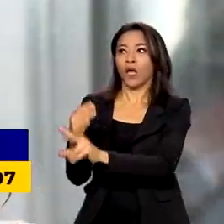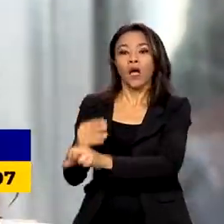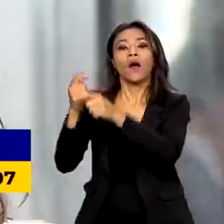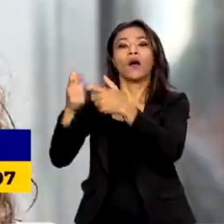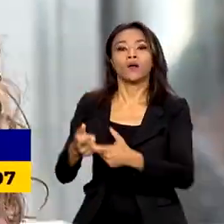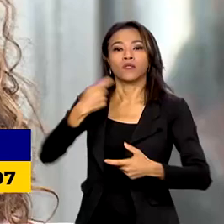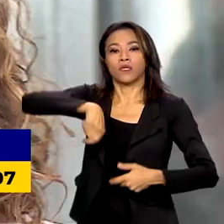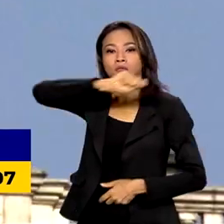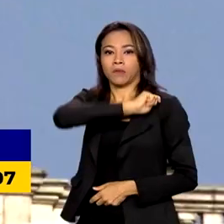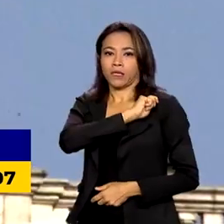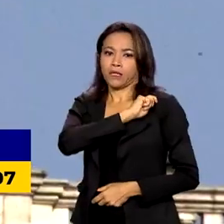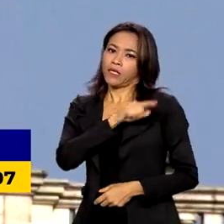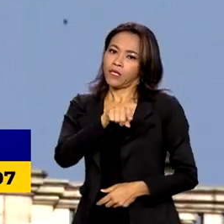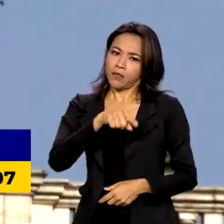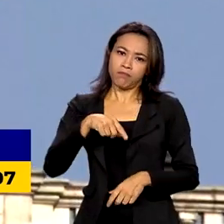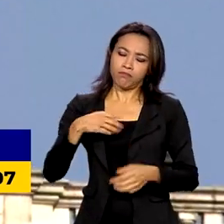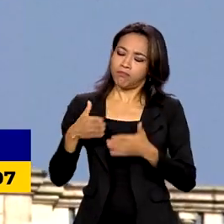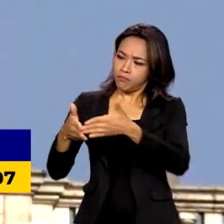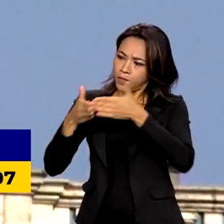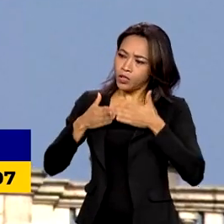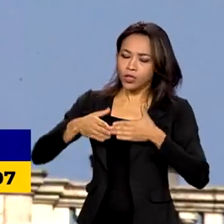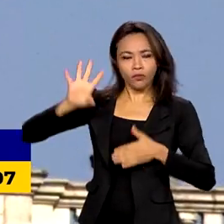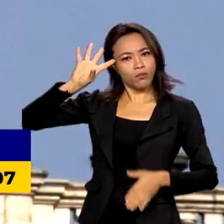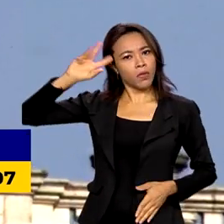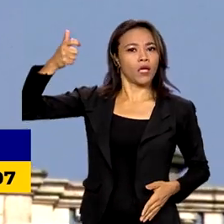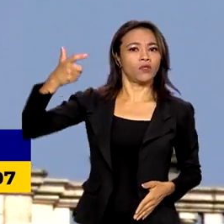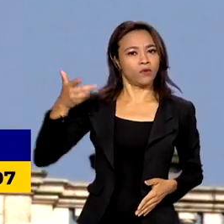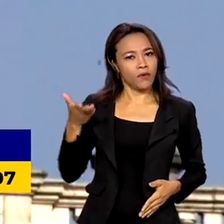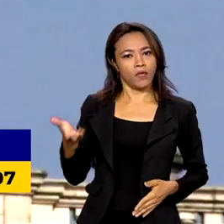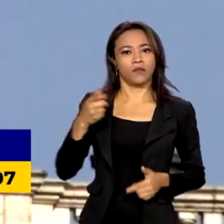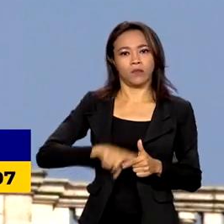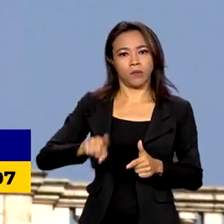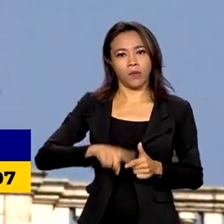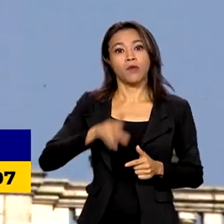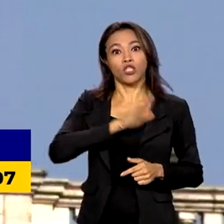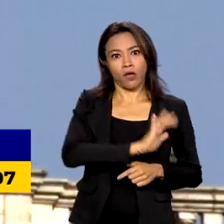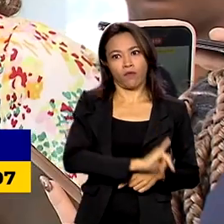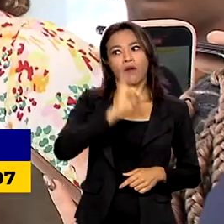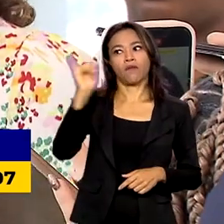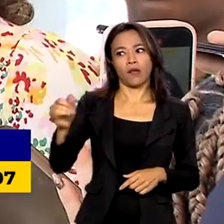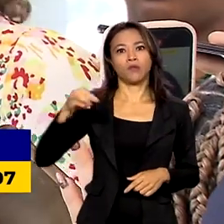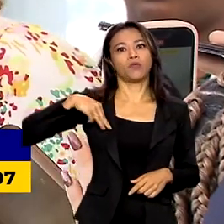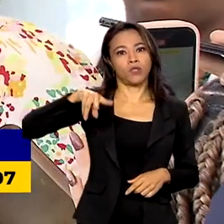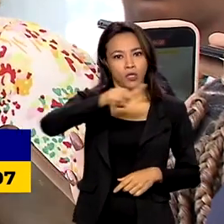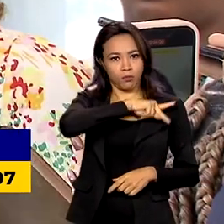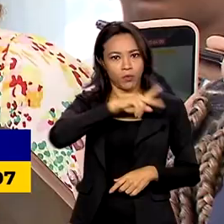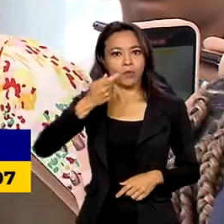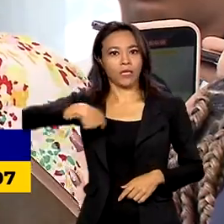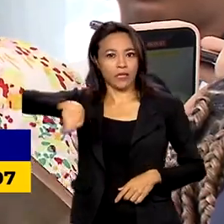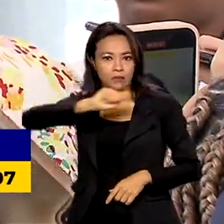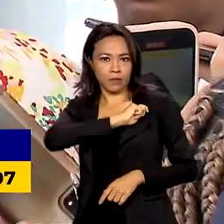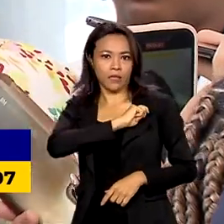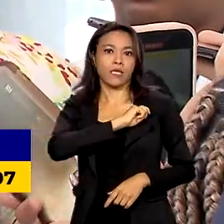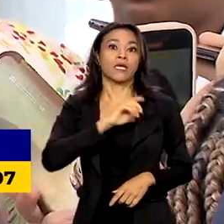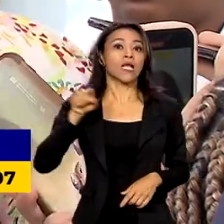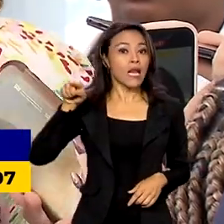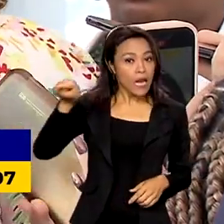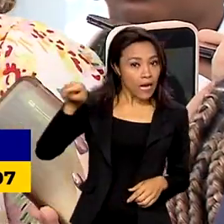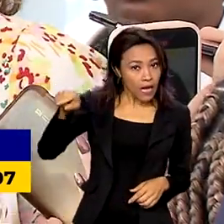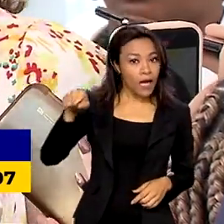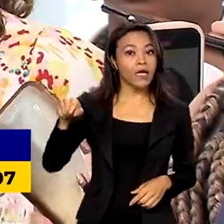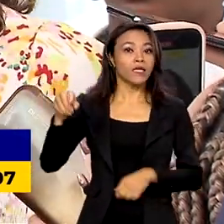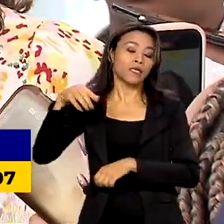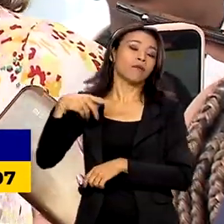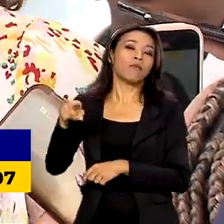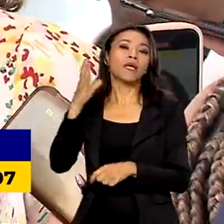autoridades espanholas. O Ministério Público da Espanha já foi acionado. A gente agora vai para cima com o Ministério Público de lá para